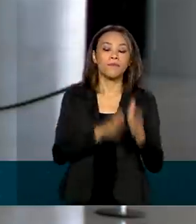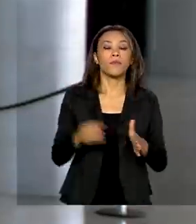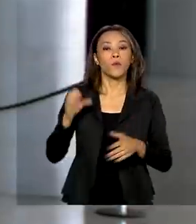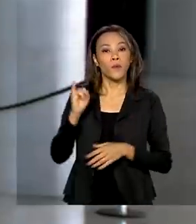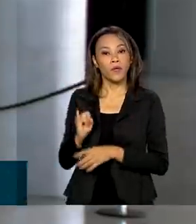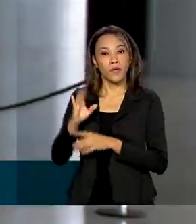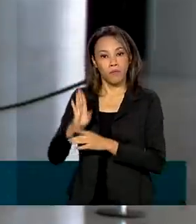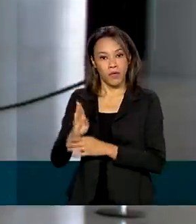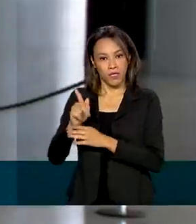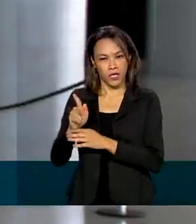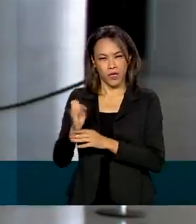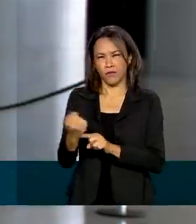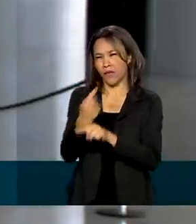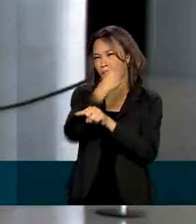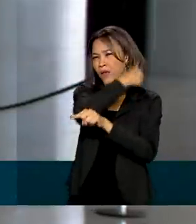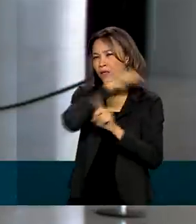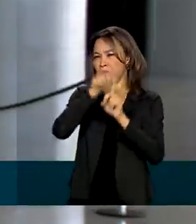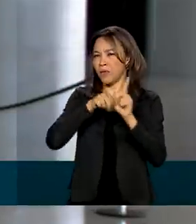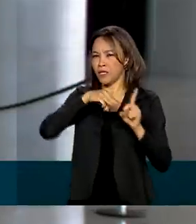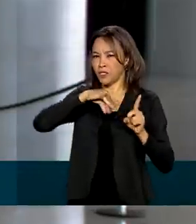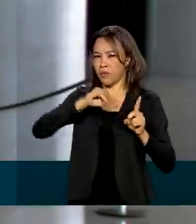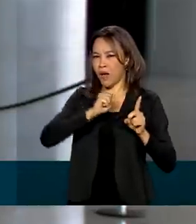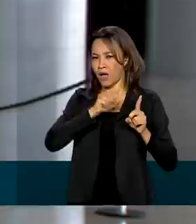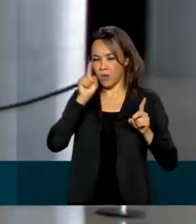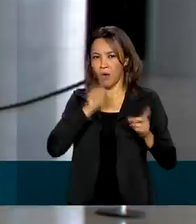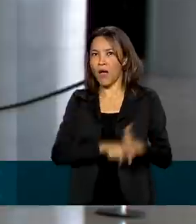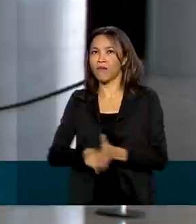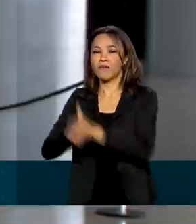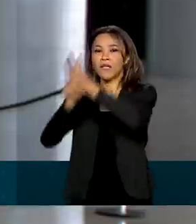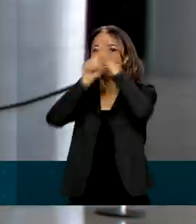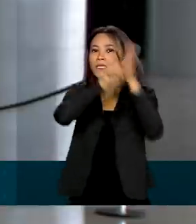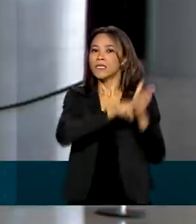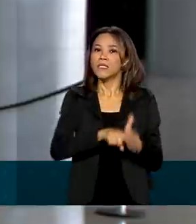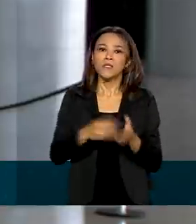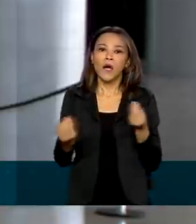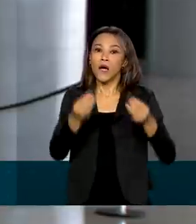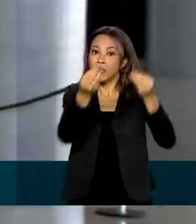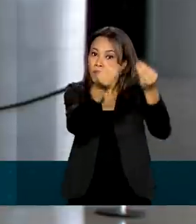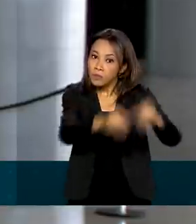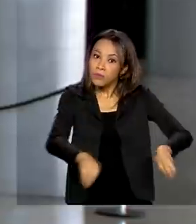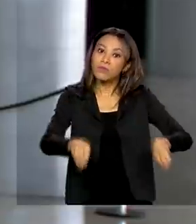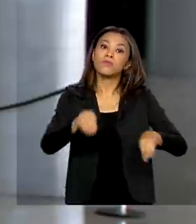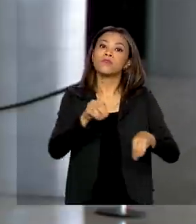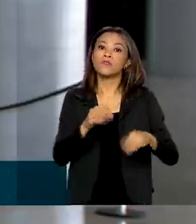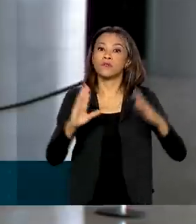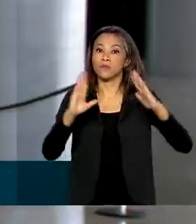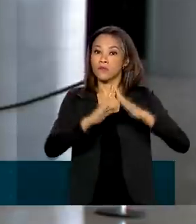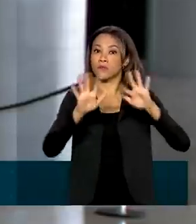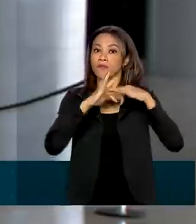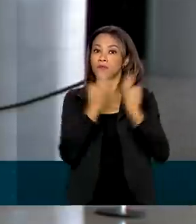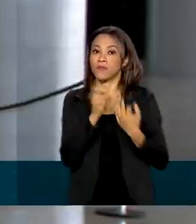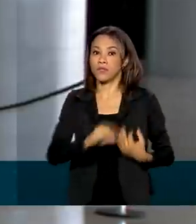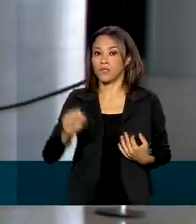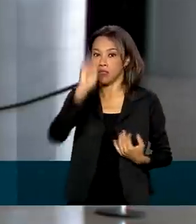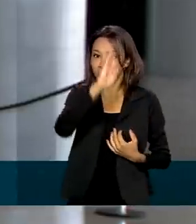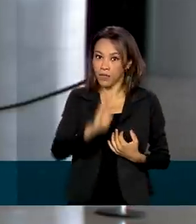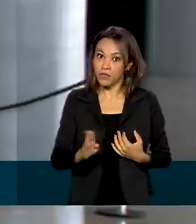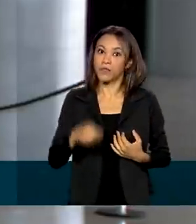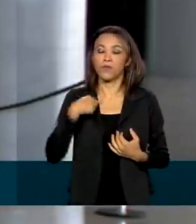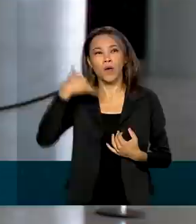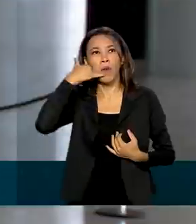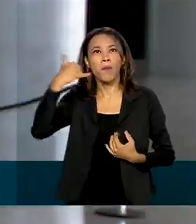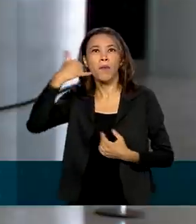maio o impacto do auxílio emergencial nos lares brasileiros. Foram 48 mil entrevistas por semana via